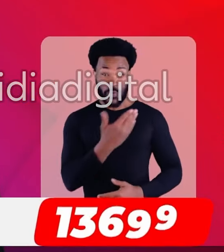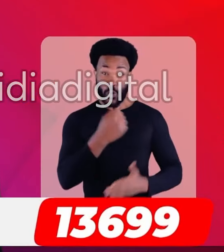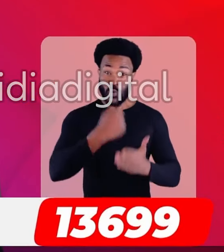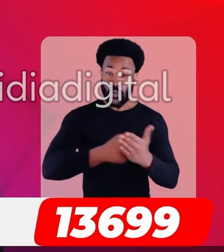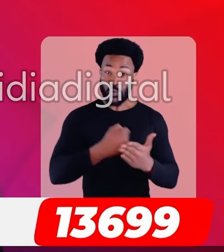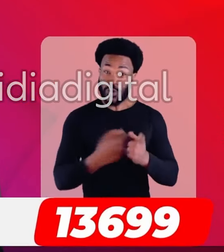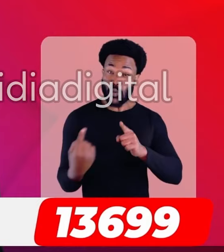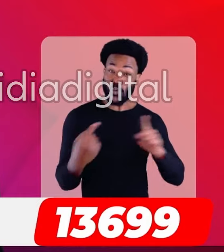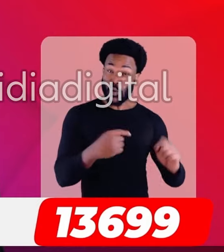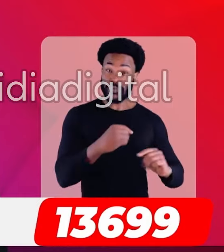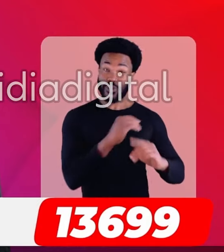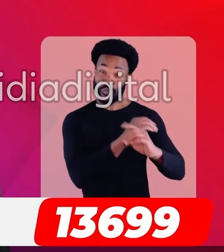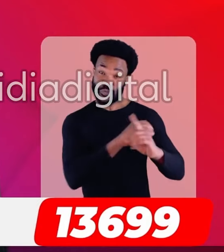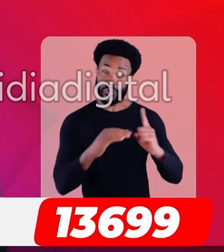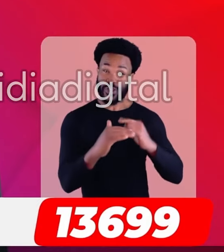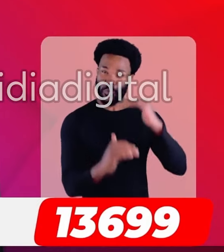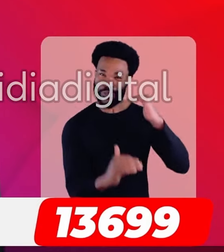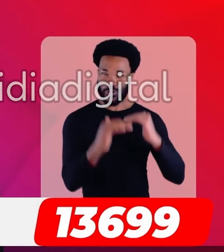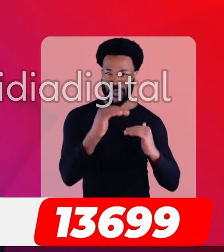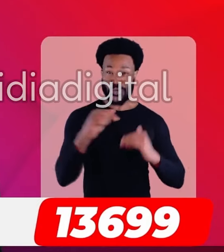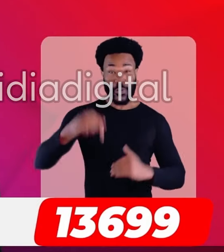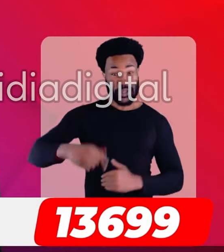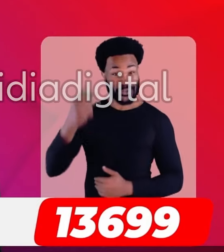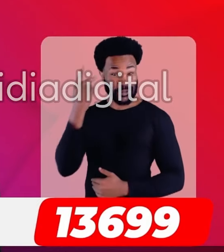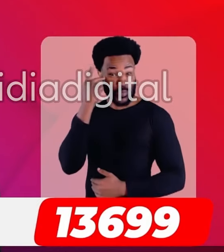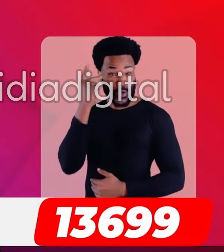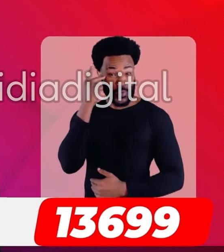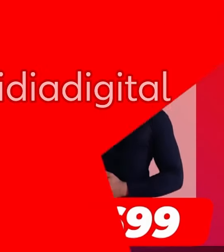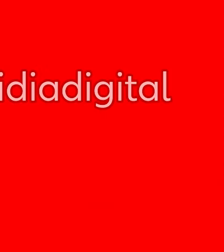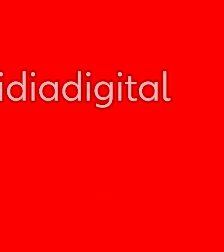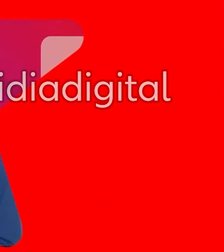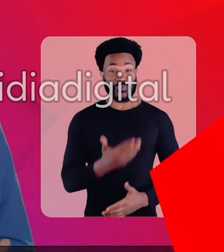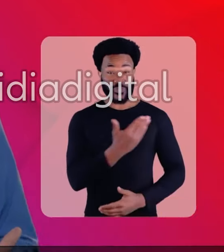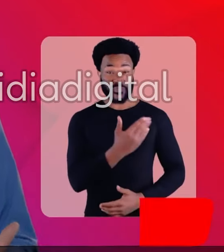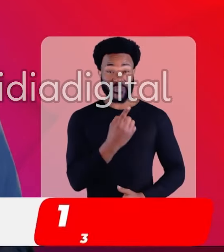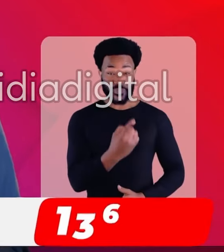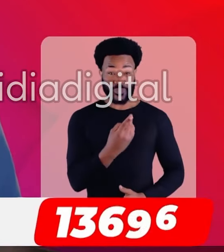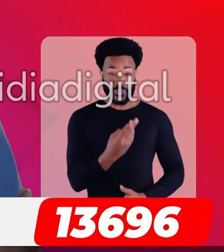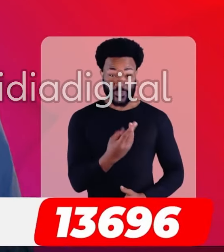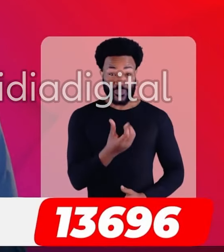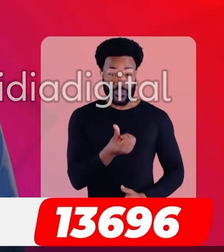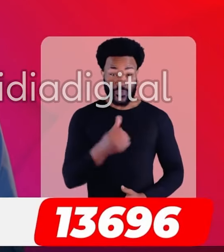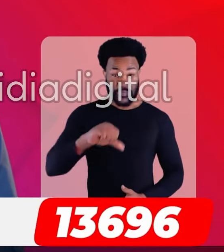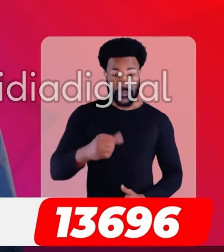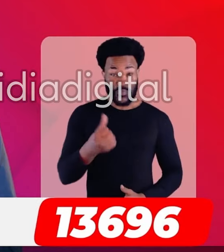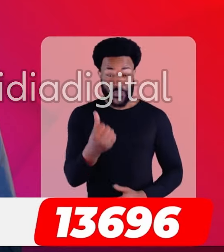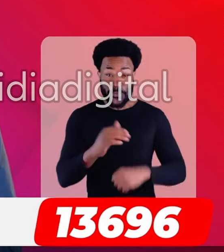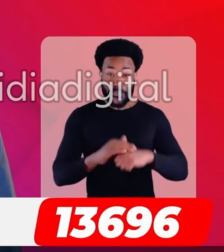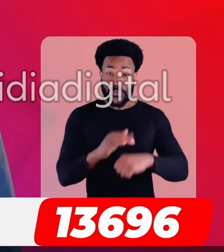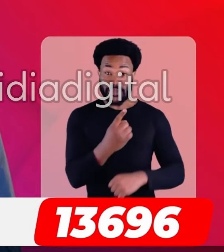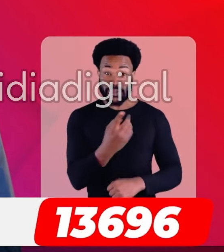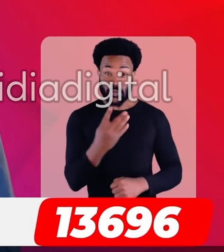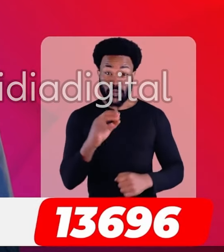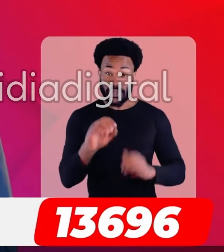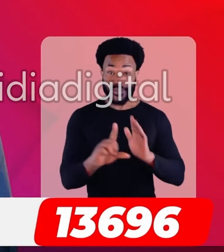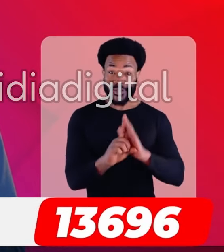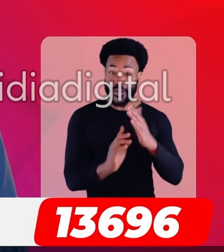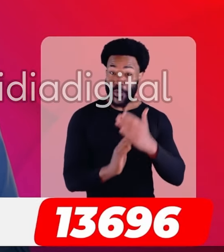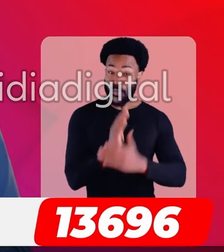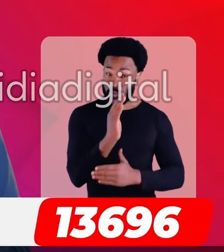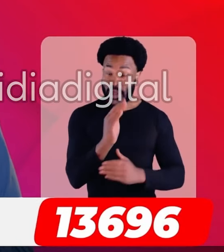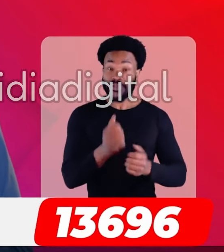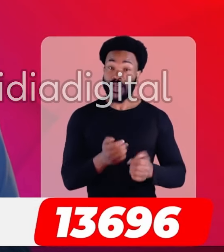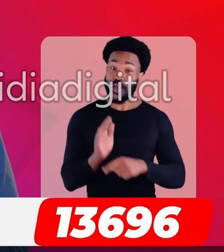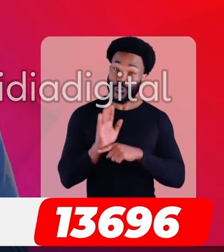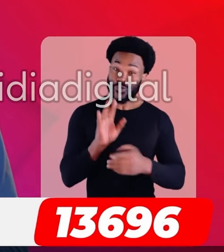Guedes, 13699. Luto contra as desigualdades sociais da nossa cidade. Arcelino Tau, 13696. Tenham mais de 140 leis aprovadas